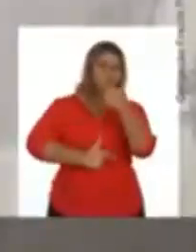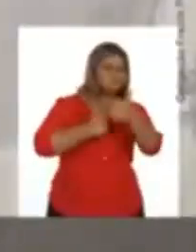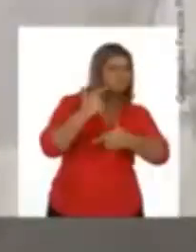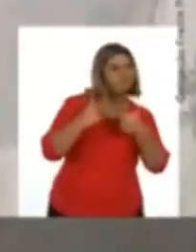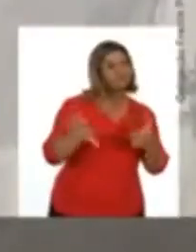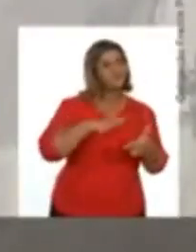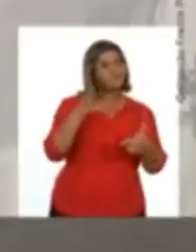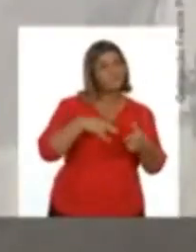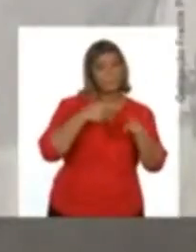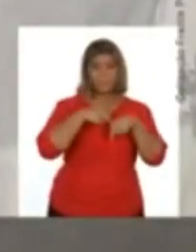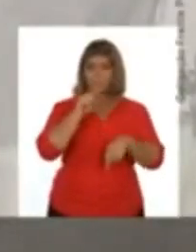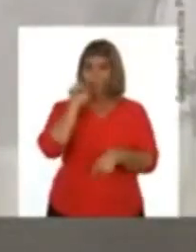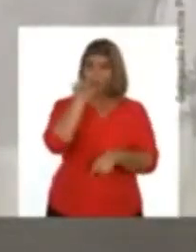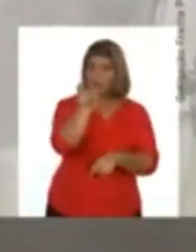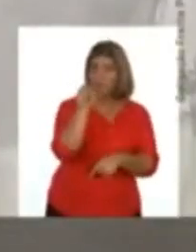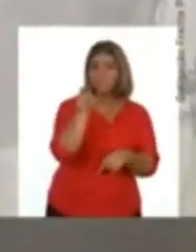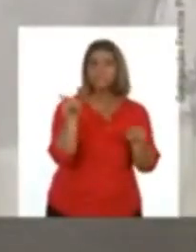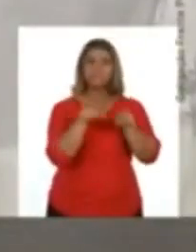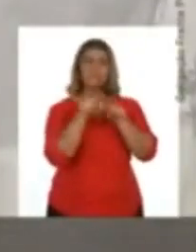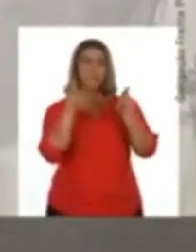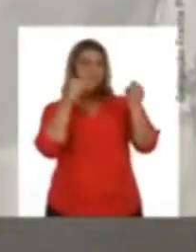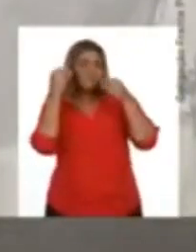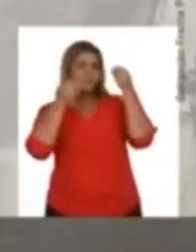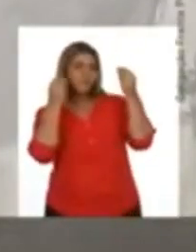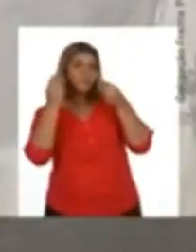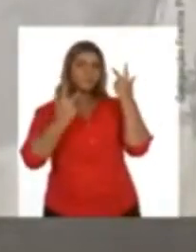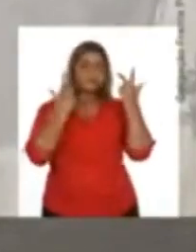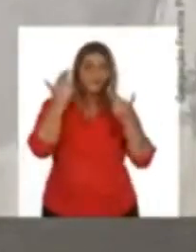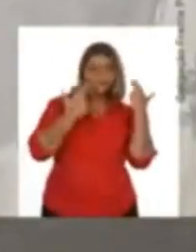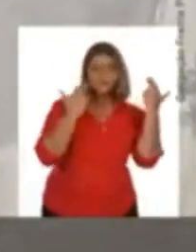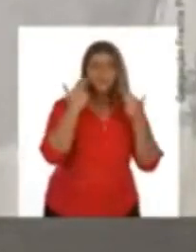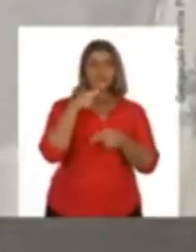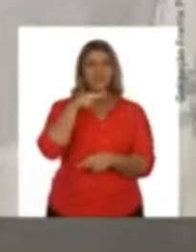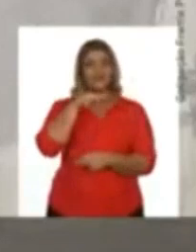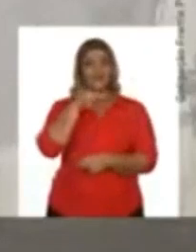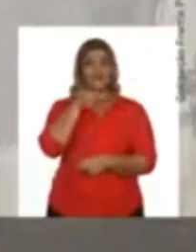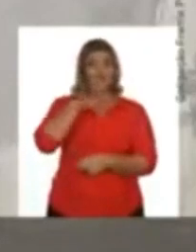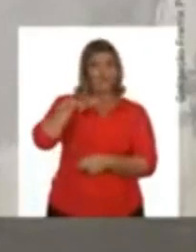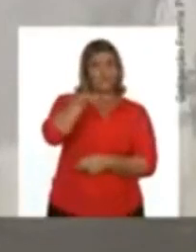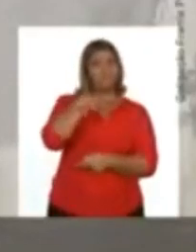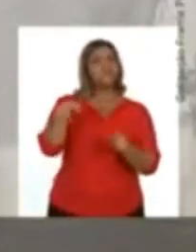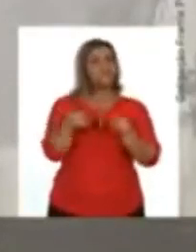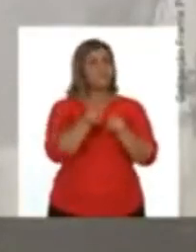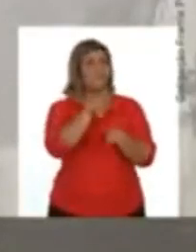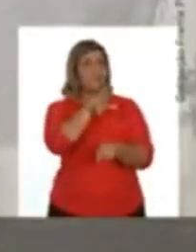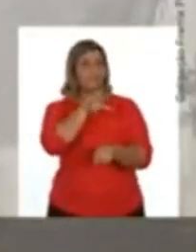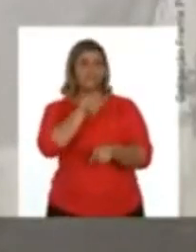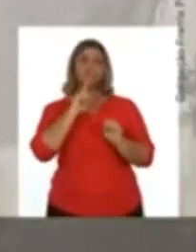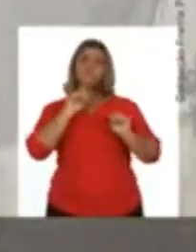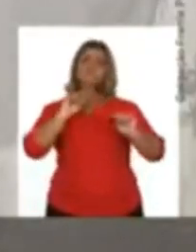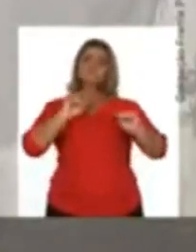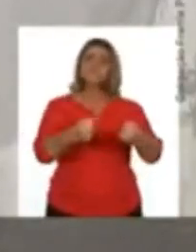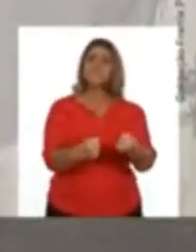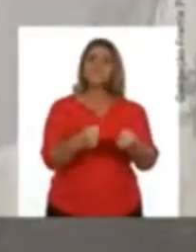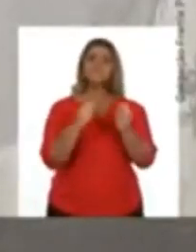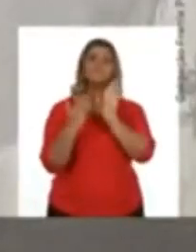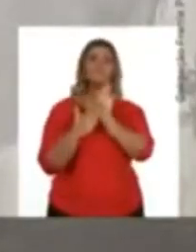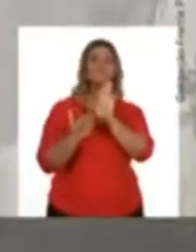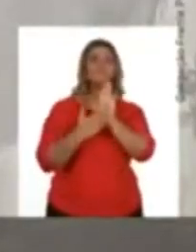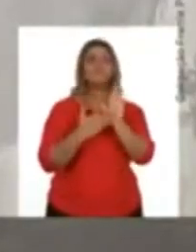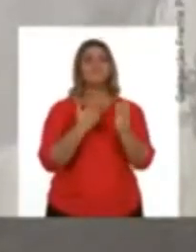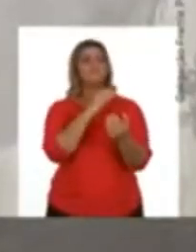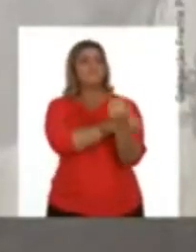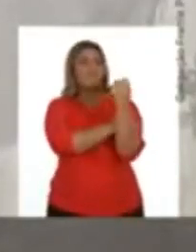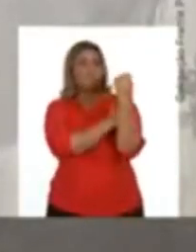braço forte por você, pelos esteticistas, por Nova Iguaçu e pelo Rio de Janeiro. Na defesa das